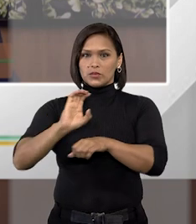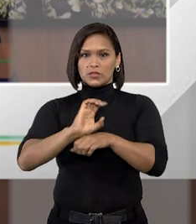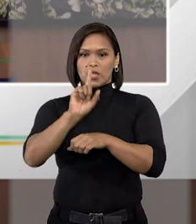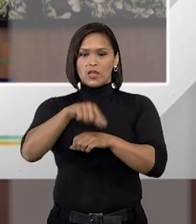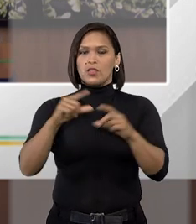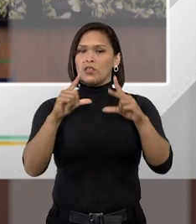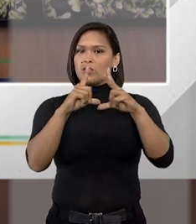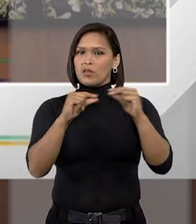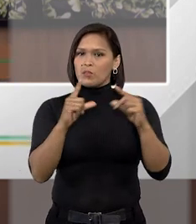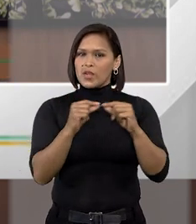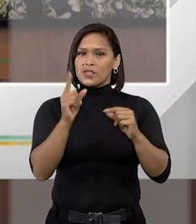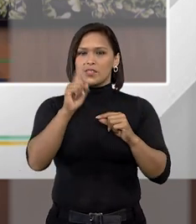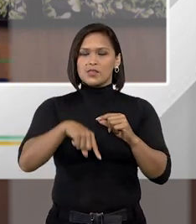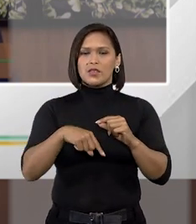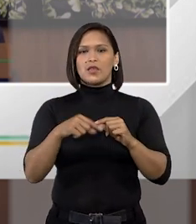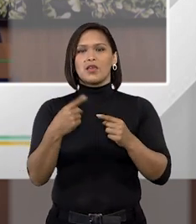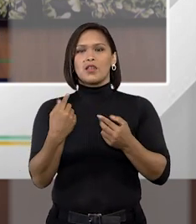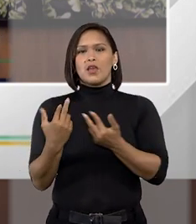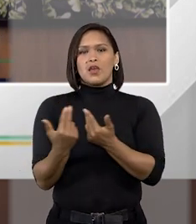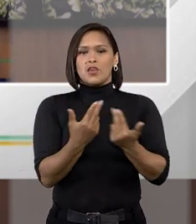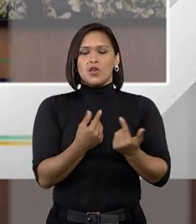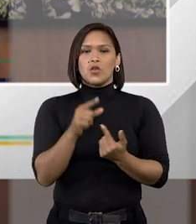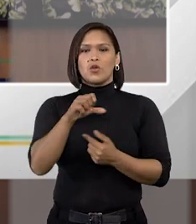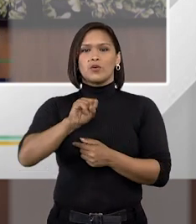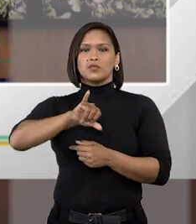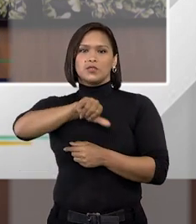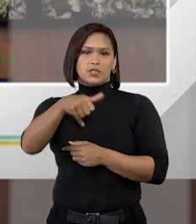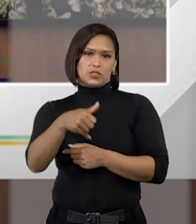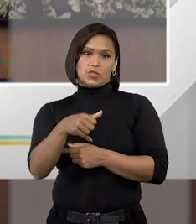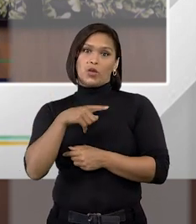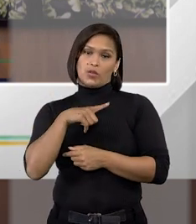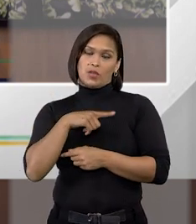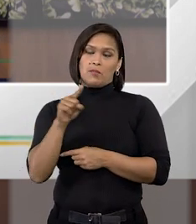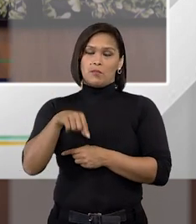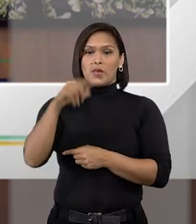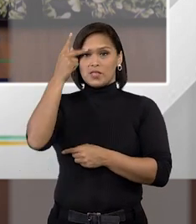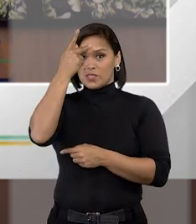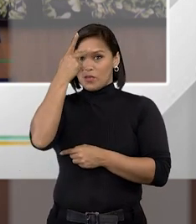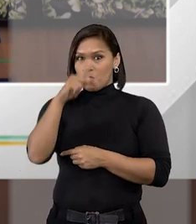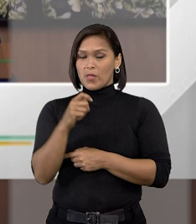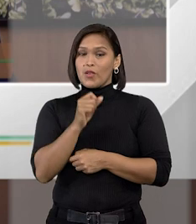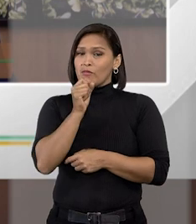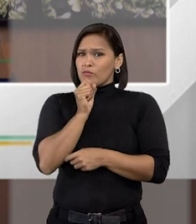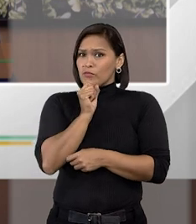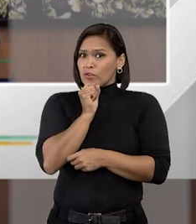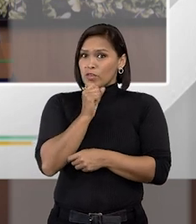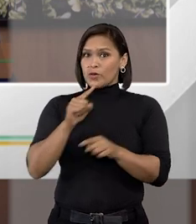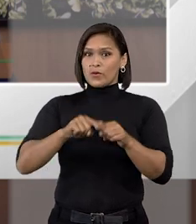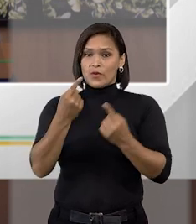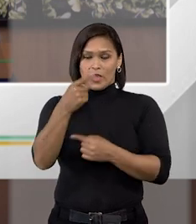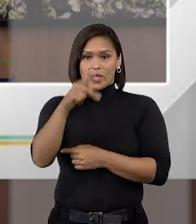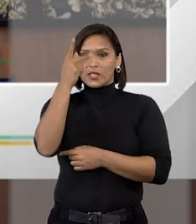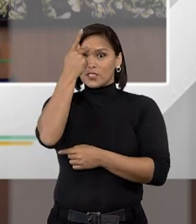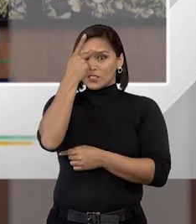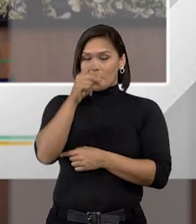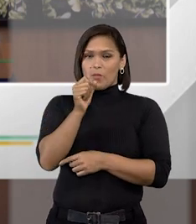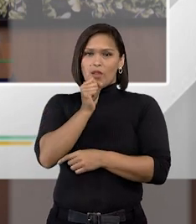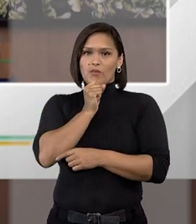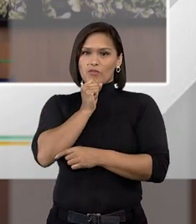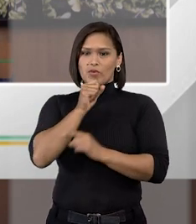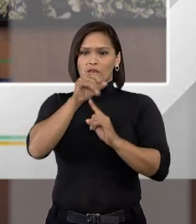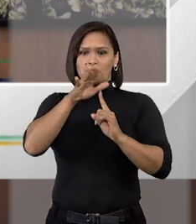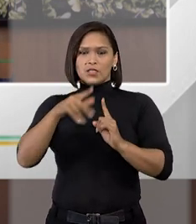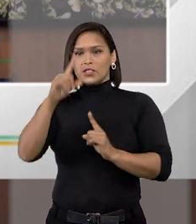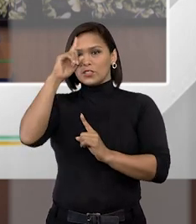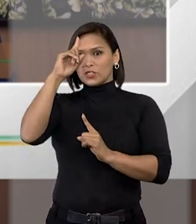não está em Brasília igual vocês do STJ mas aqui em São Paulo faz muito frio aqui em São Paulo no inverno a gente